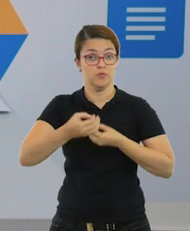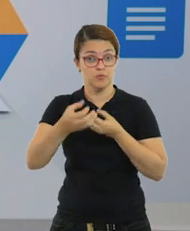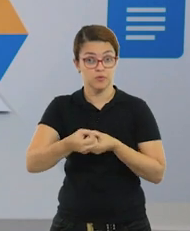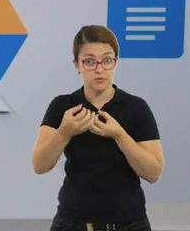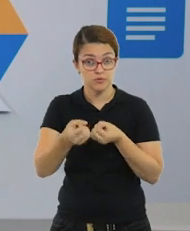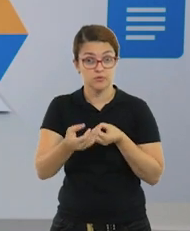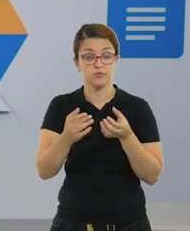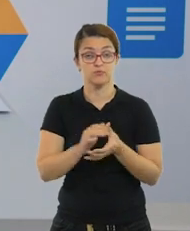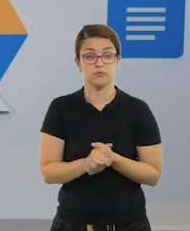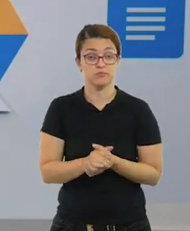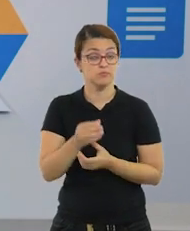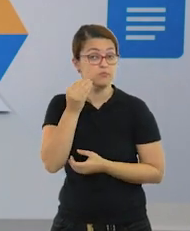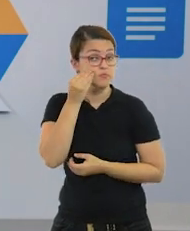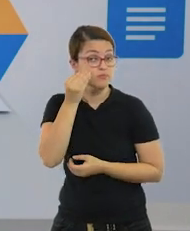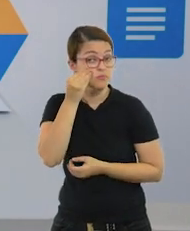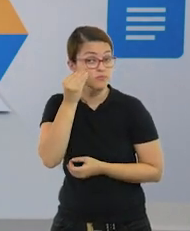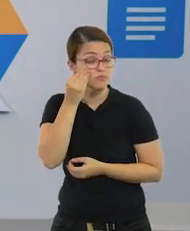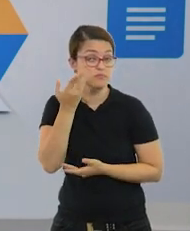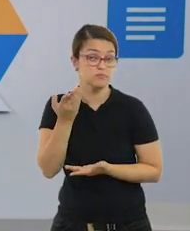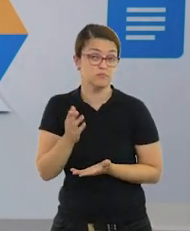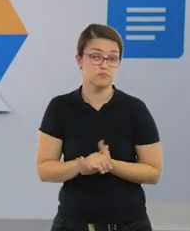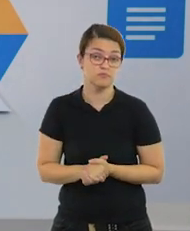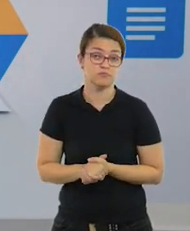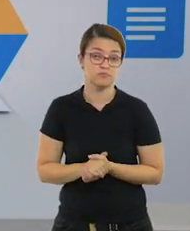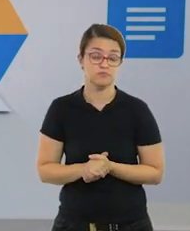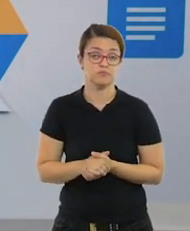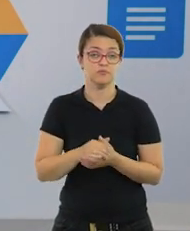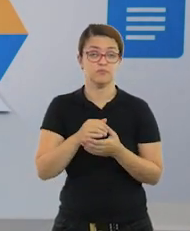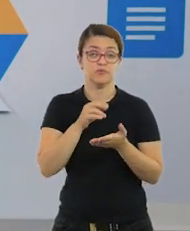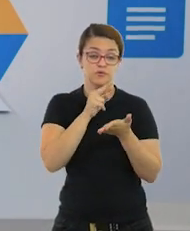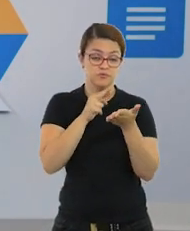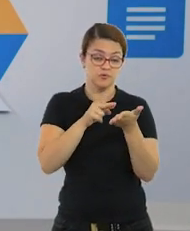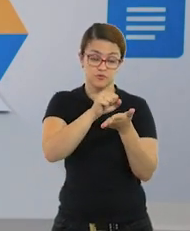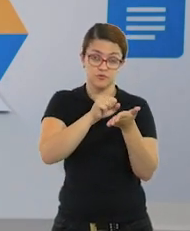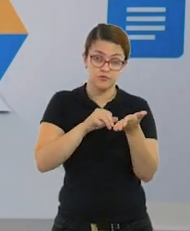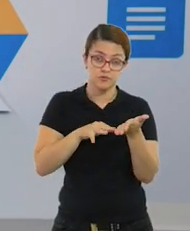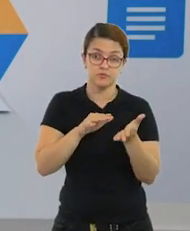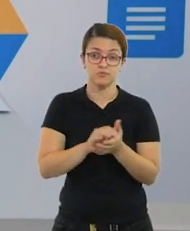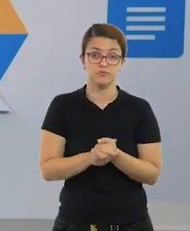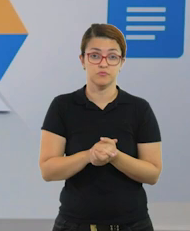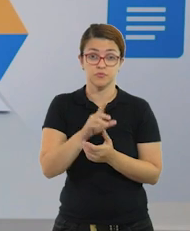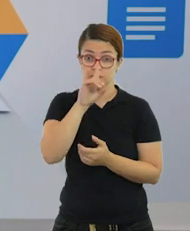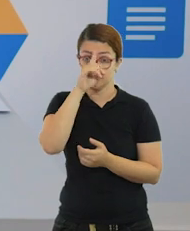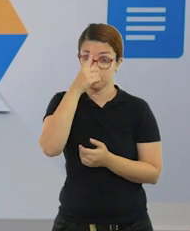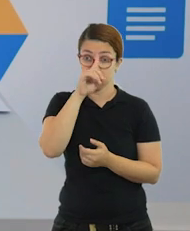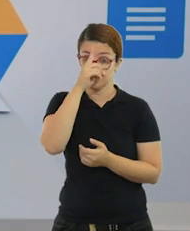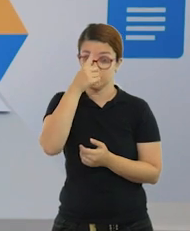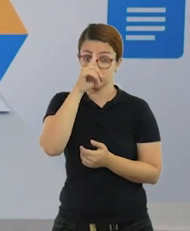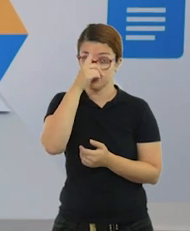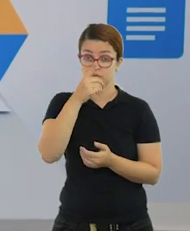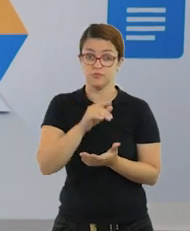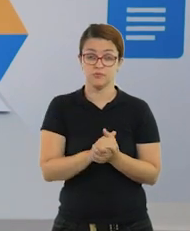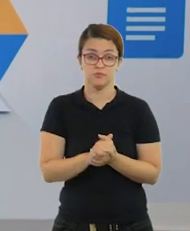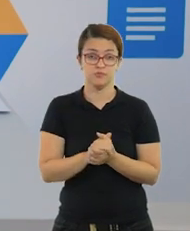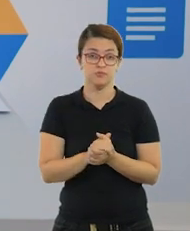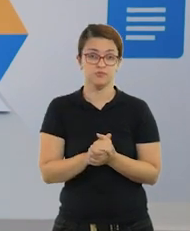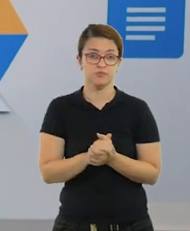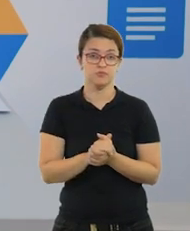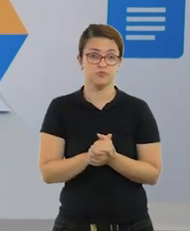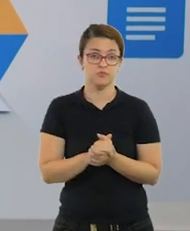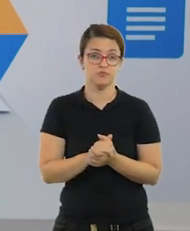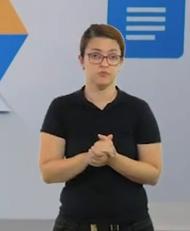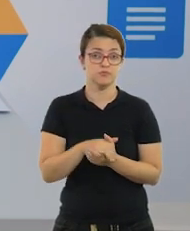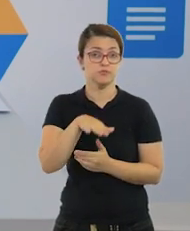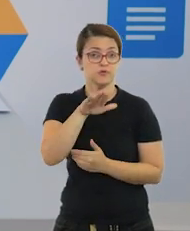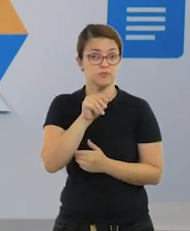com base nessas informações, vocês podem tentar resolver a atividade de vocês. E qualquer dúvida, você pode entrar